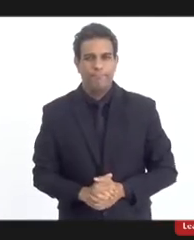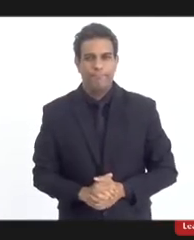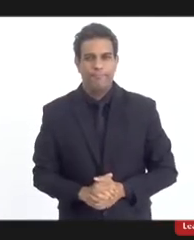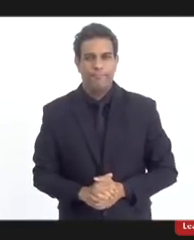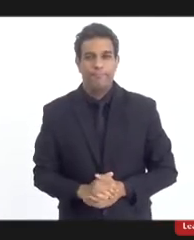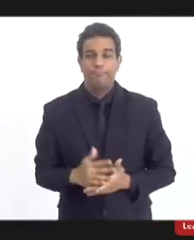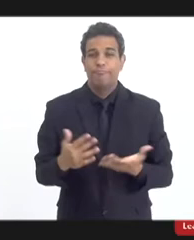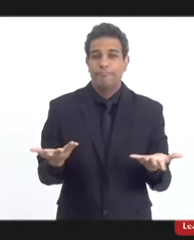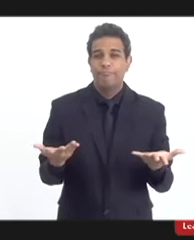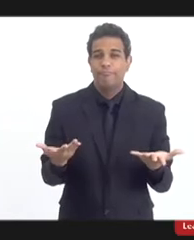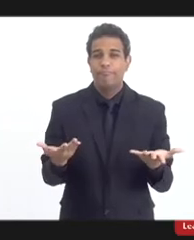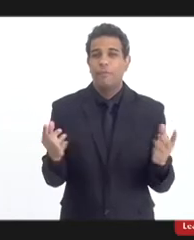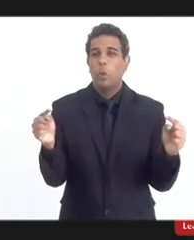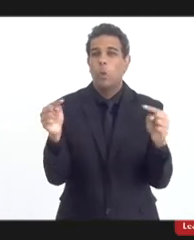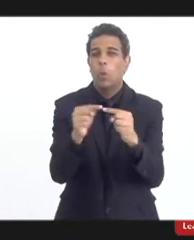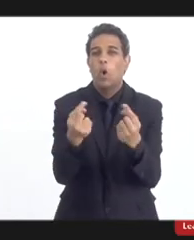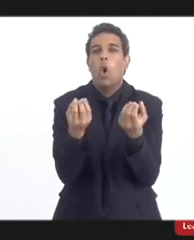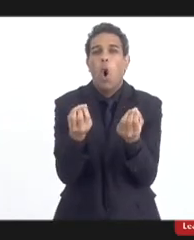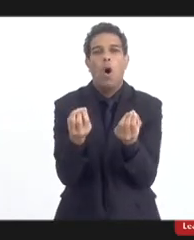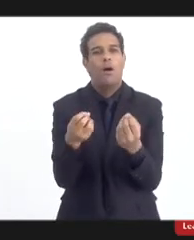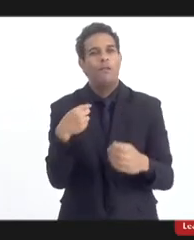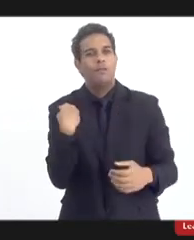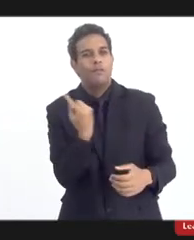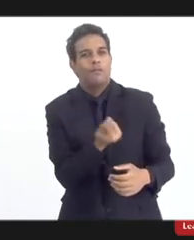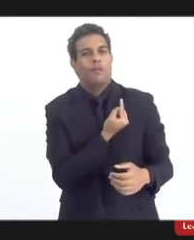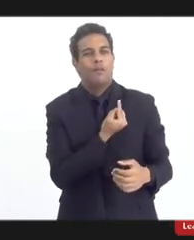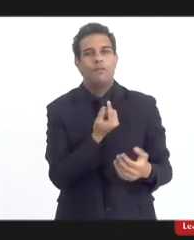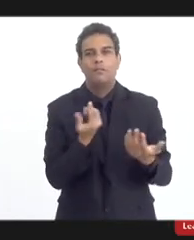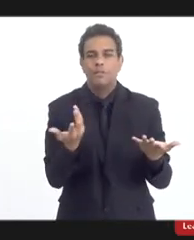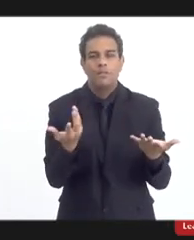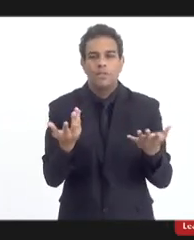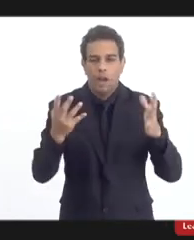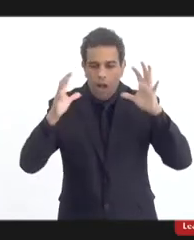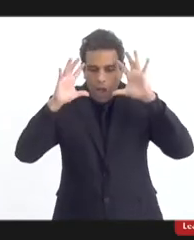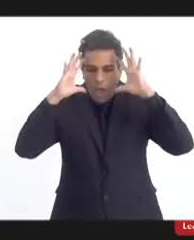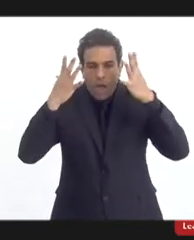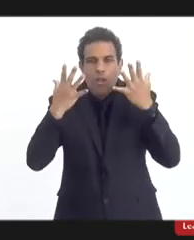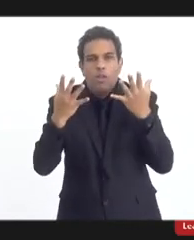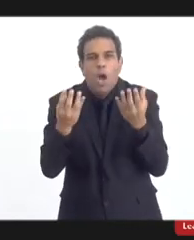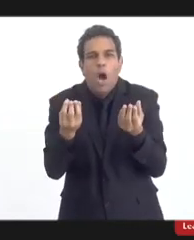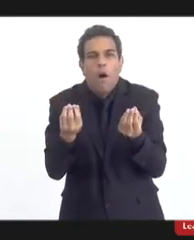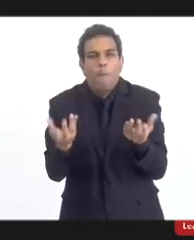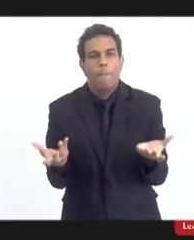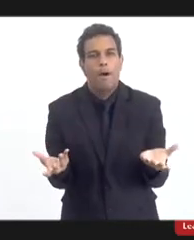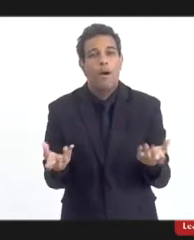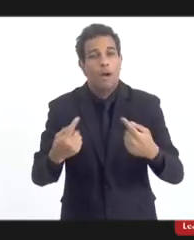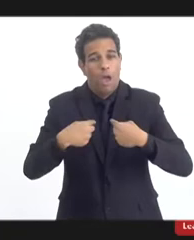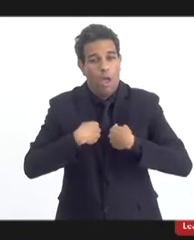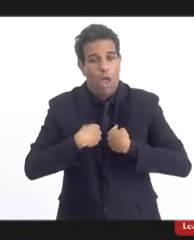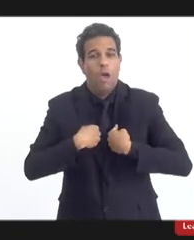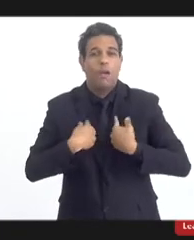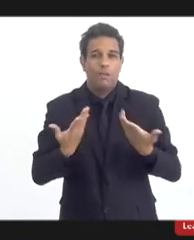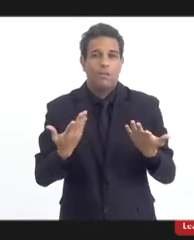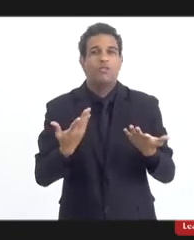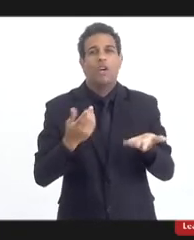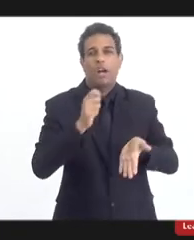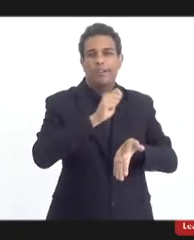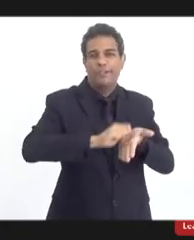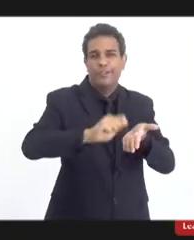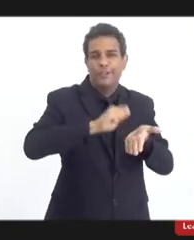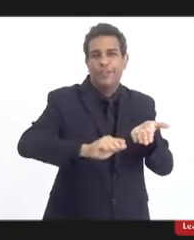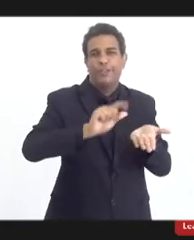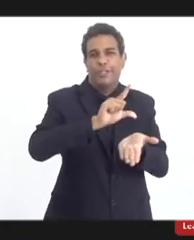que é como é que nós resolvemos o problema. Eu já escrevi ativo